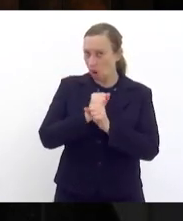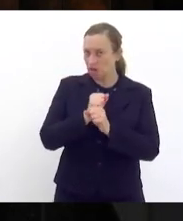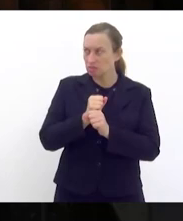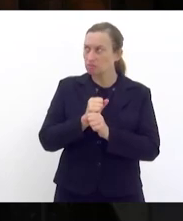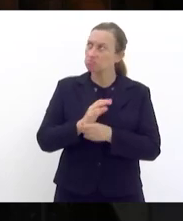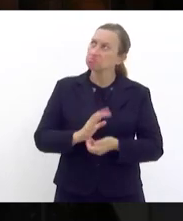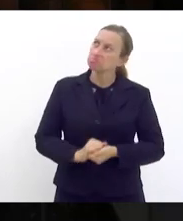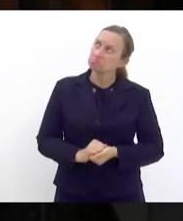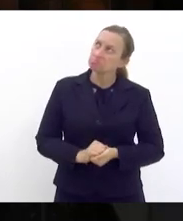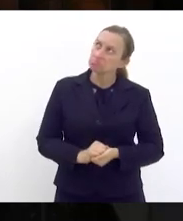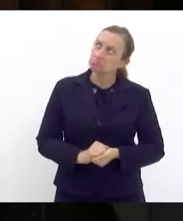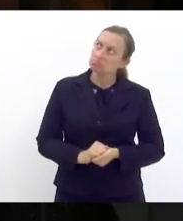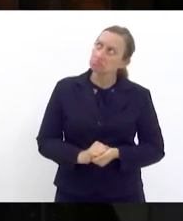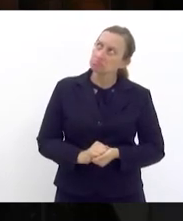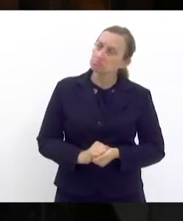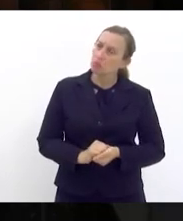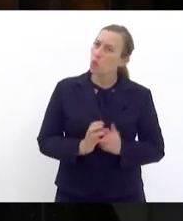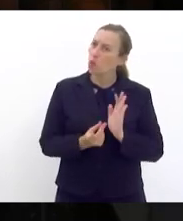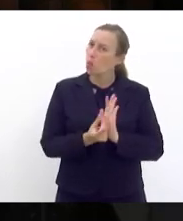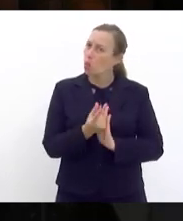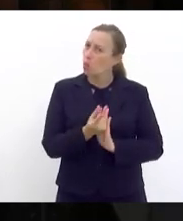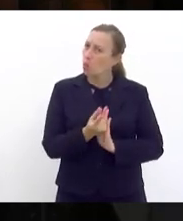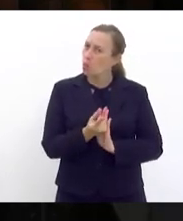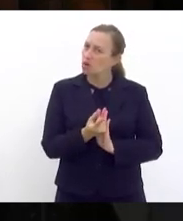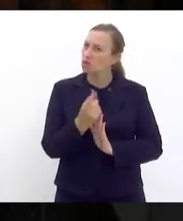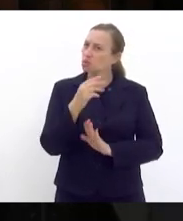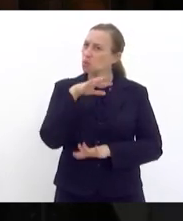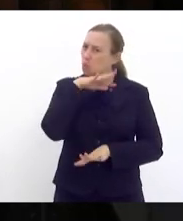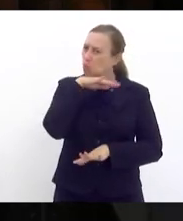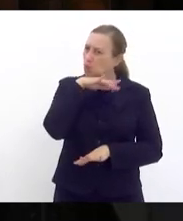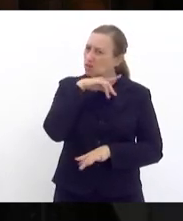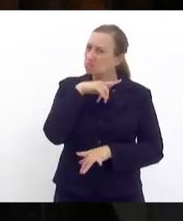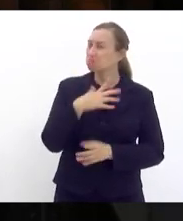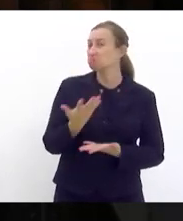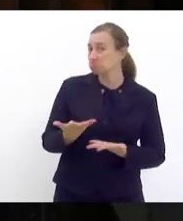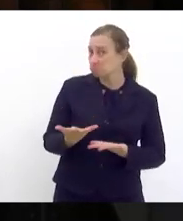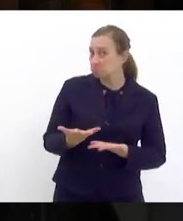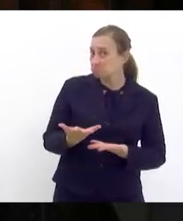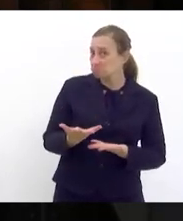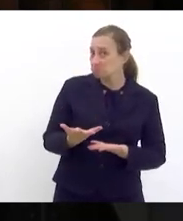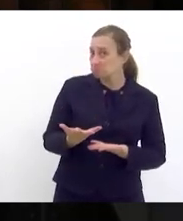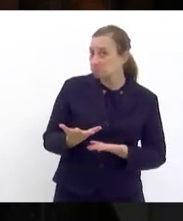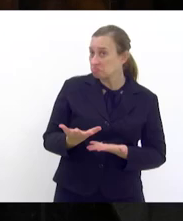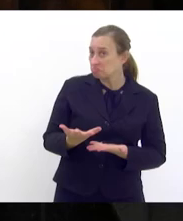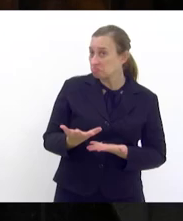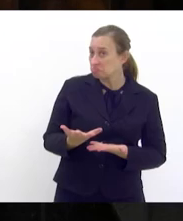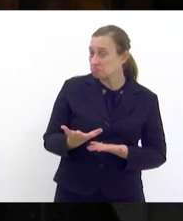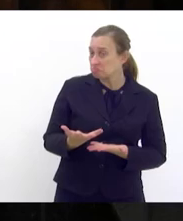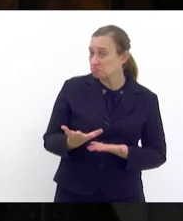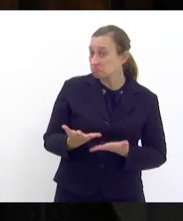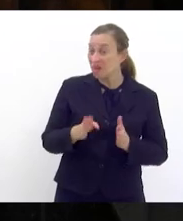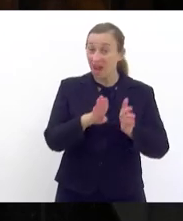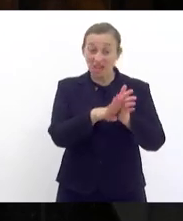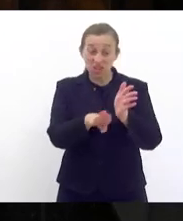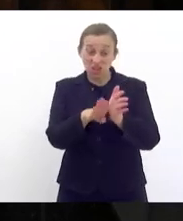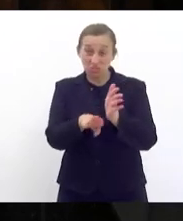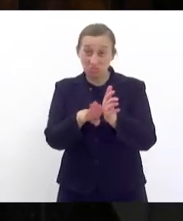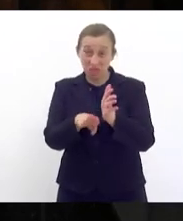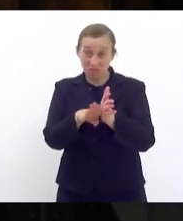previsto orçamento negativo. Isto é, a despesa